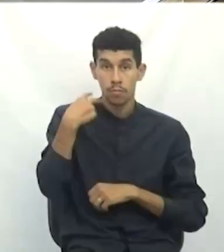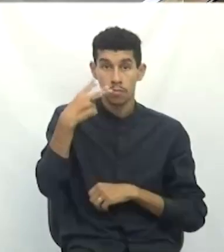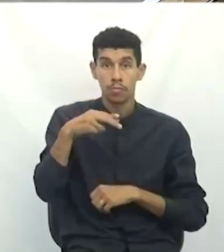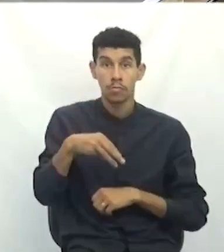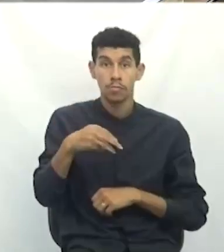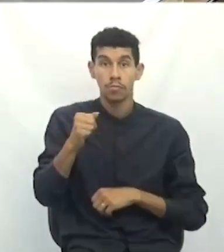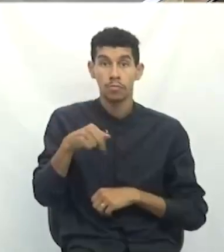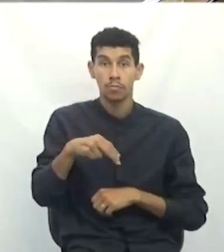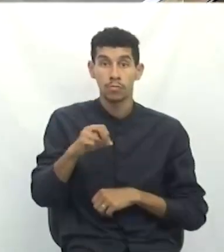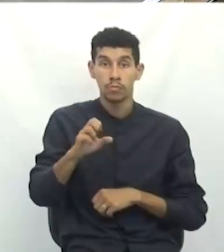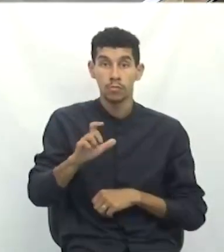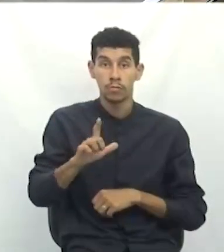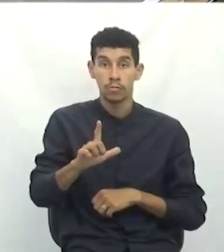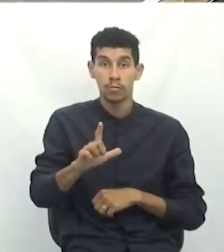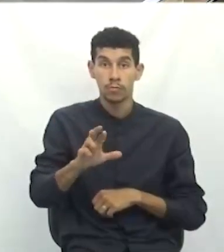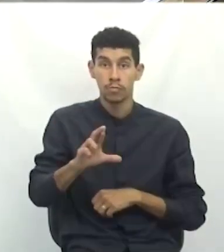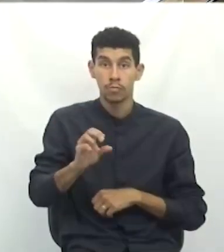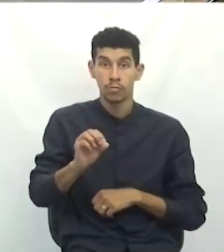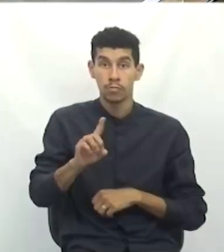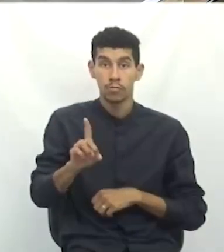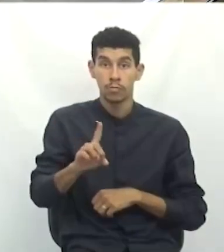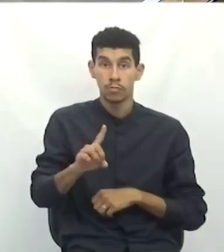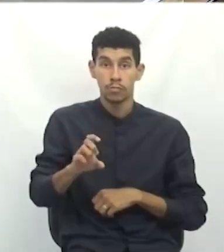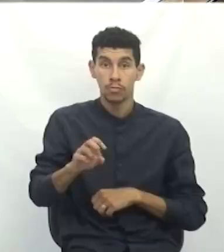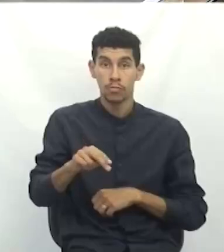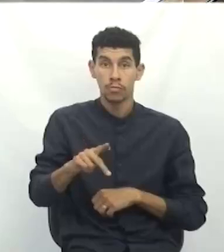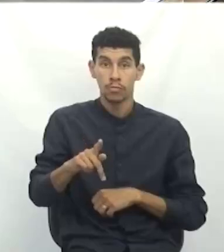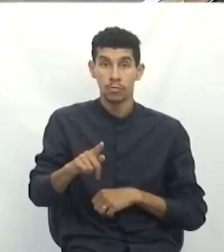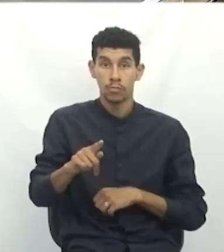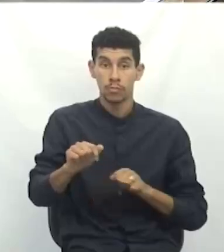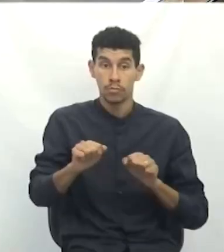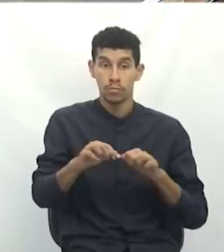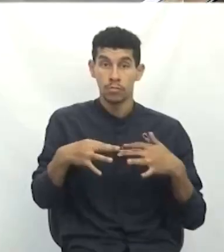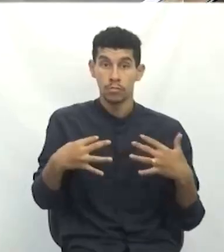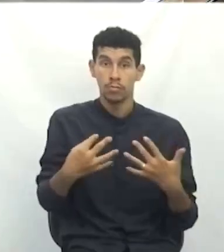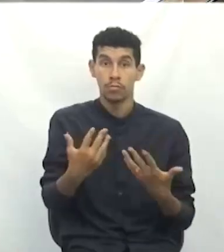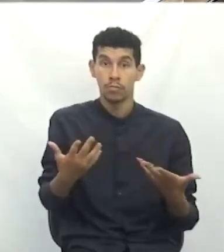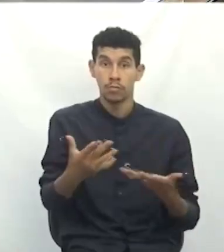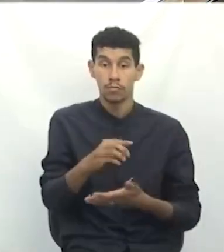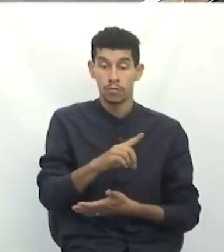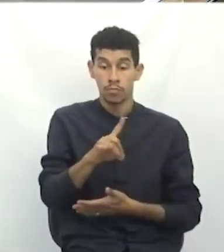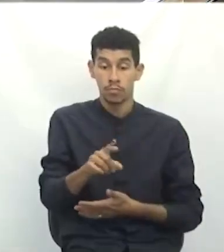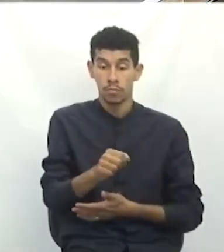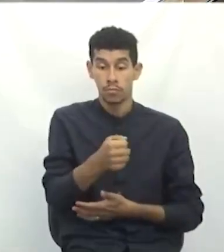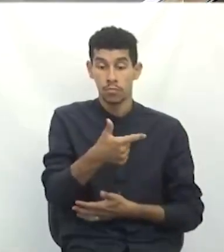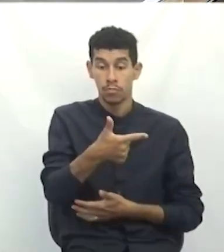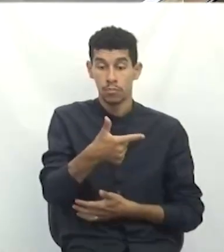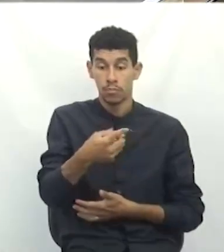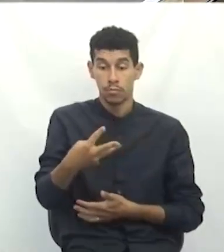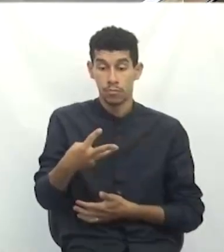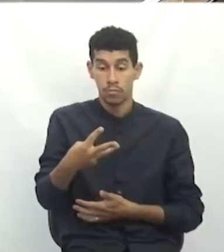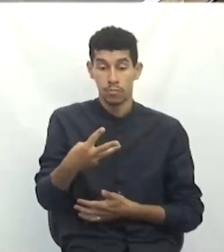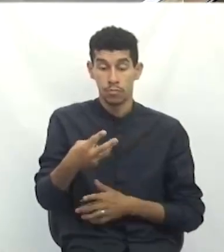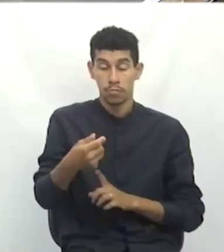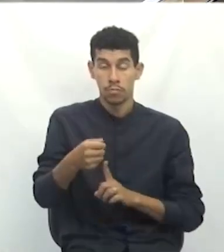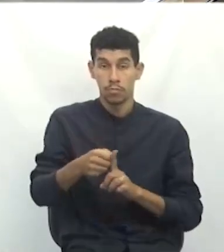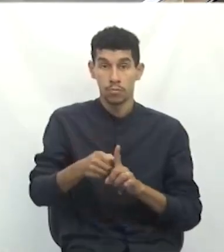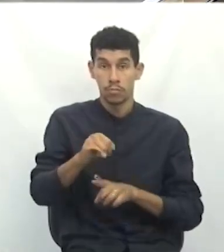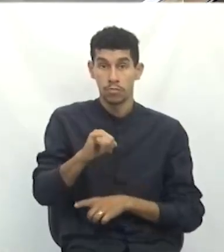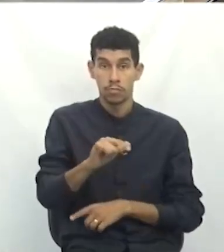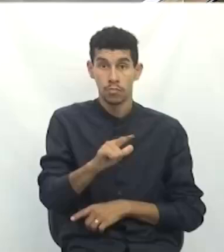Manuel Rousseng, na sessão ordinária legislativa, do dia 23 de 07 de 2024,